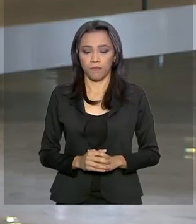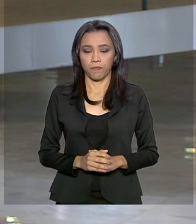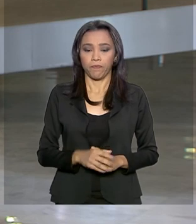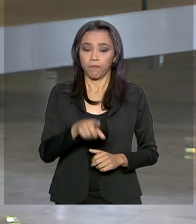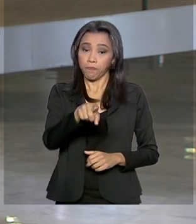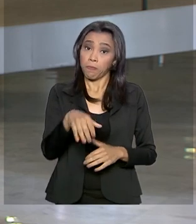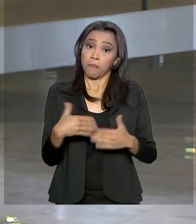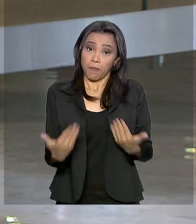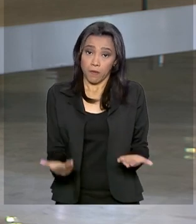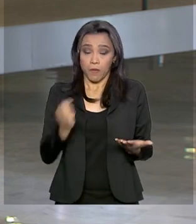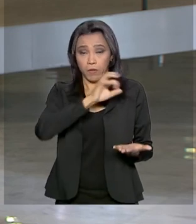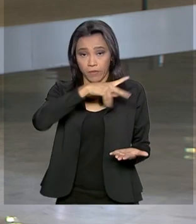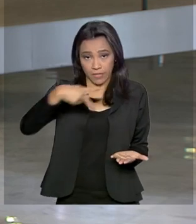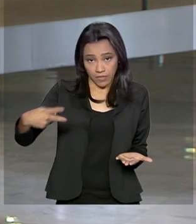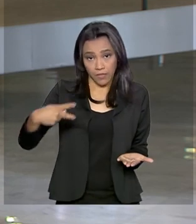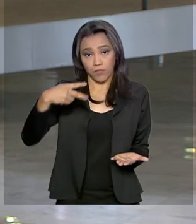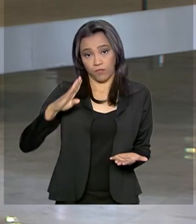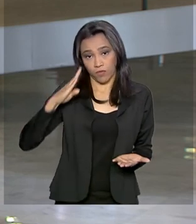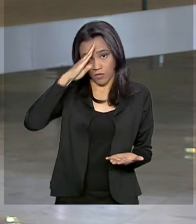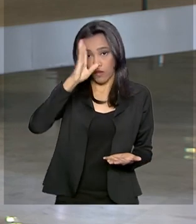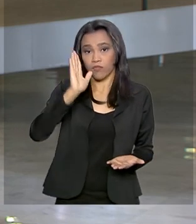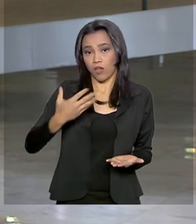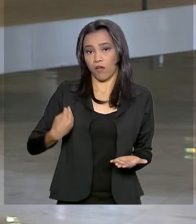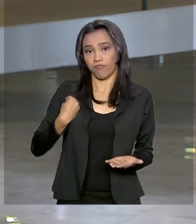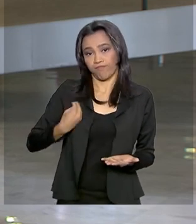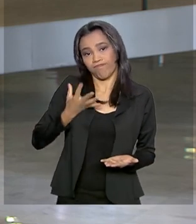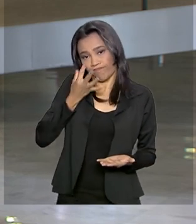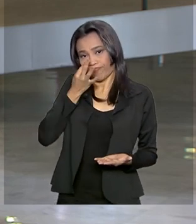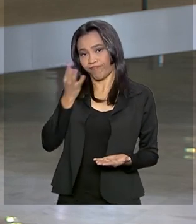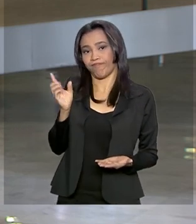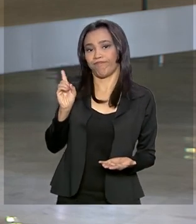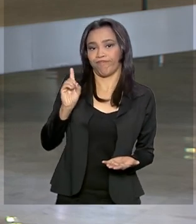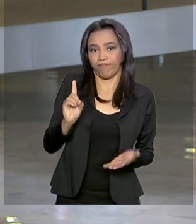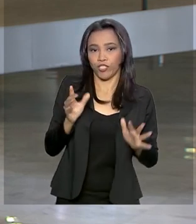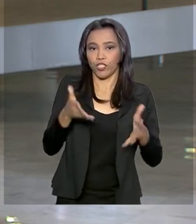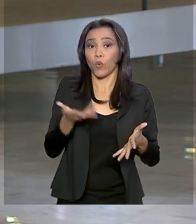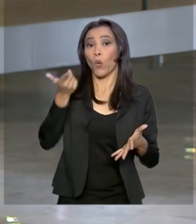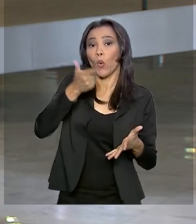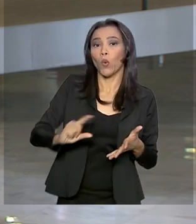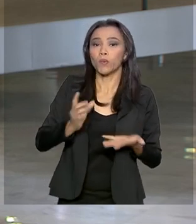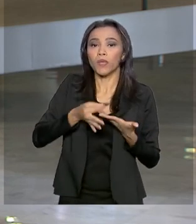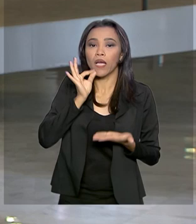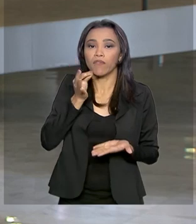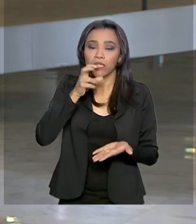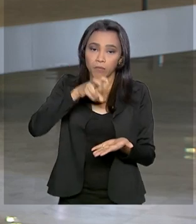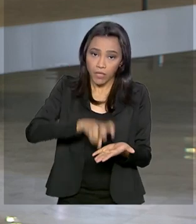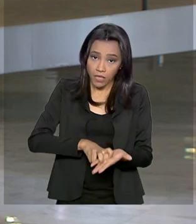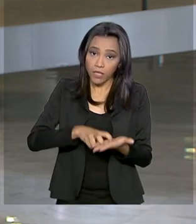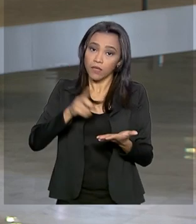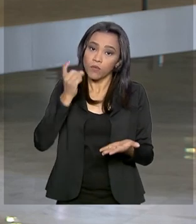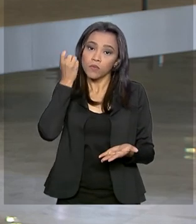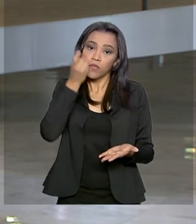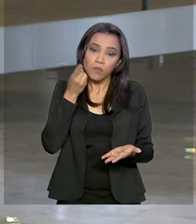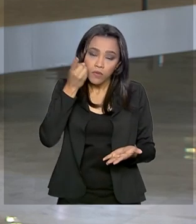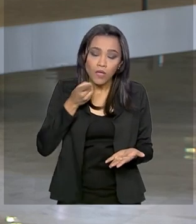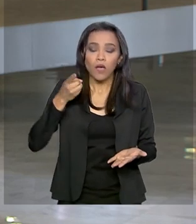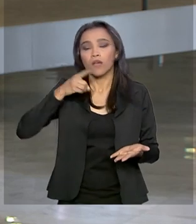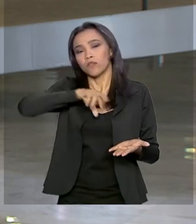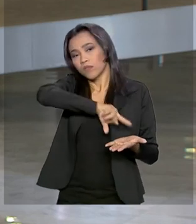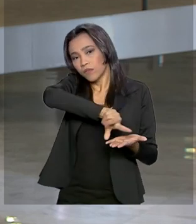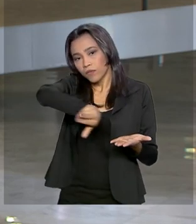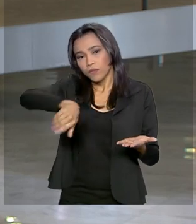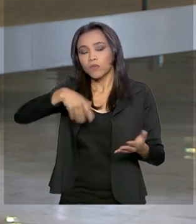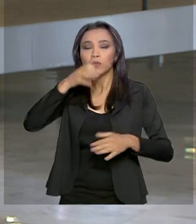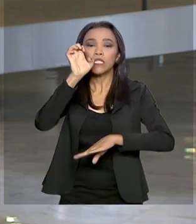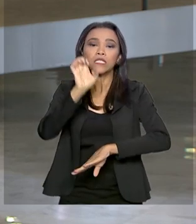Bom, e o presidente Jair Bolsonaro já está aqui no Palácio do Planalto, participa neste momento de outro café da manhã, dessa vez com parlamentares da bancada do Rio de